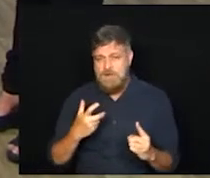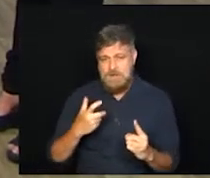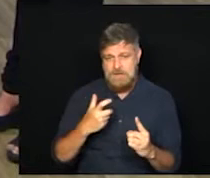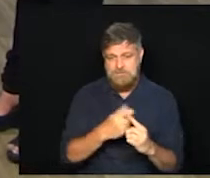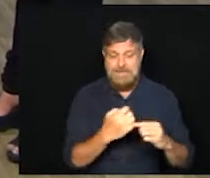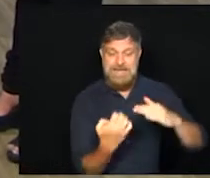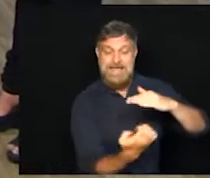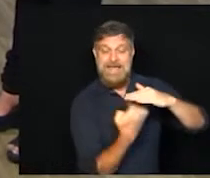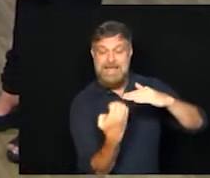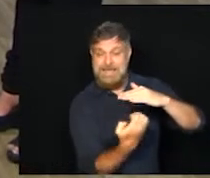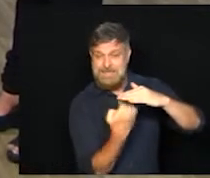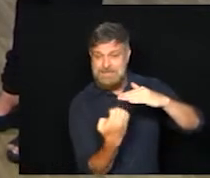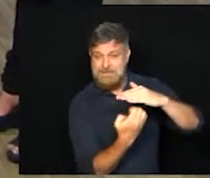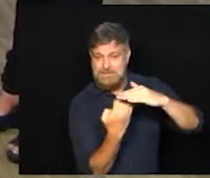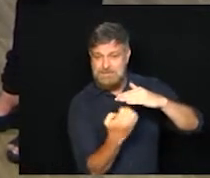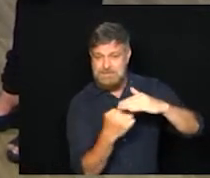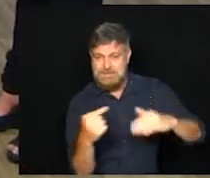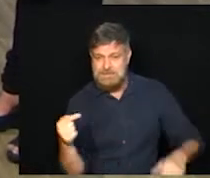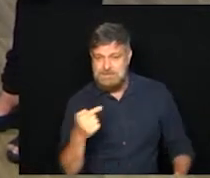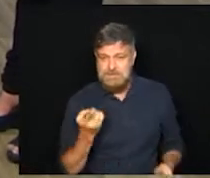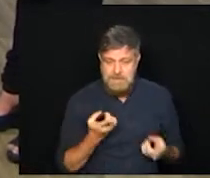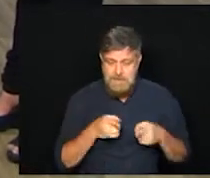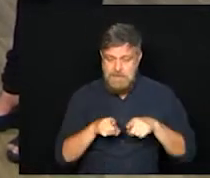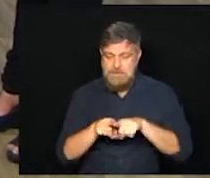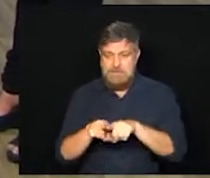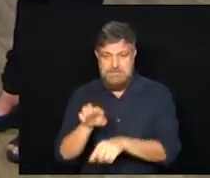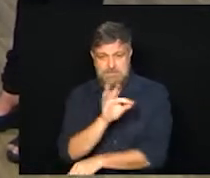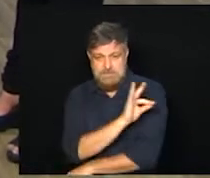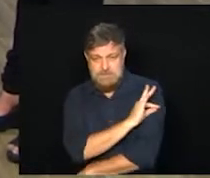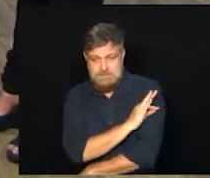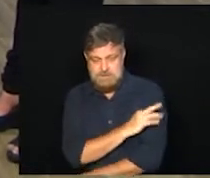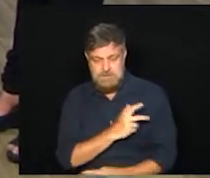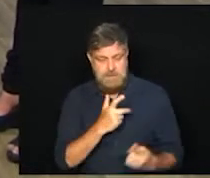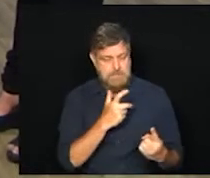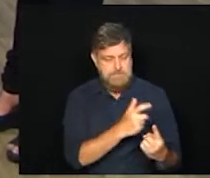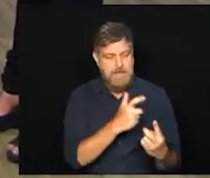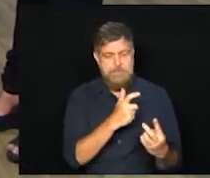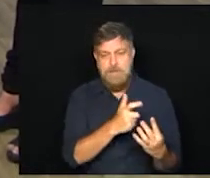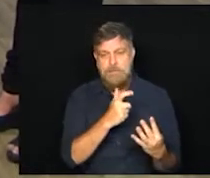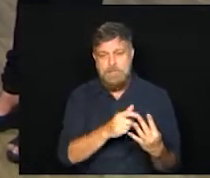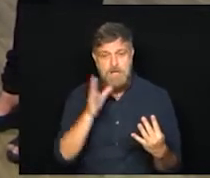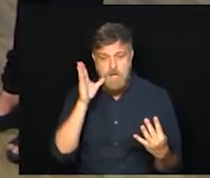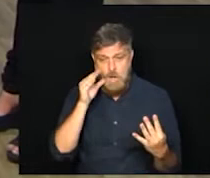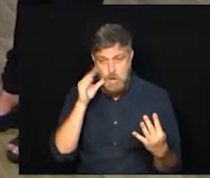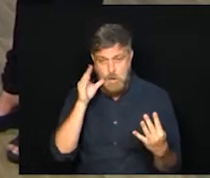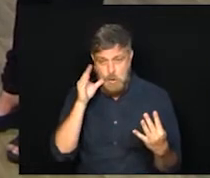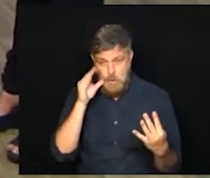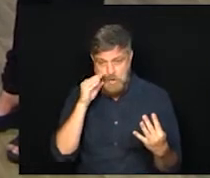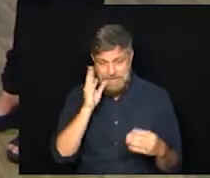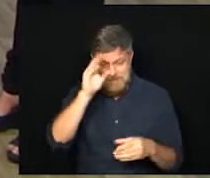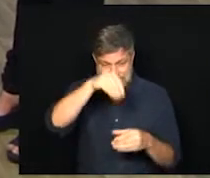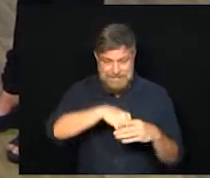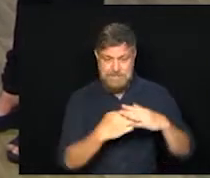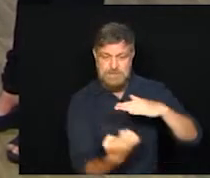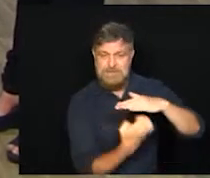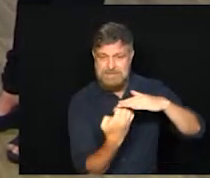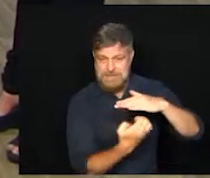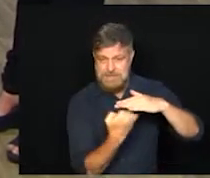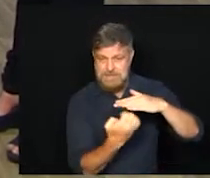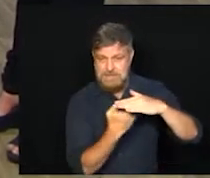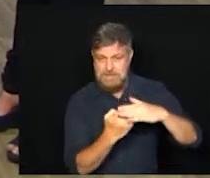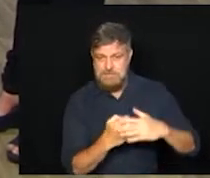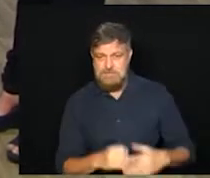empresas que fizeram a parceria com a prefeitura e estão vacinando os seus colaboradores no próprio local de